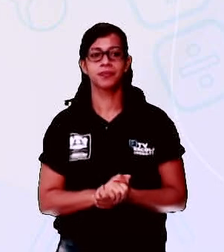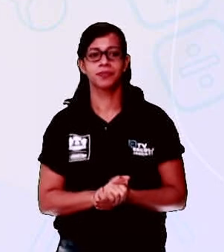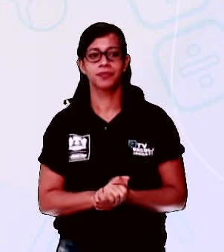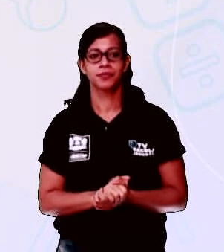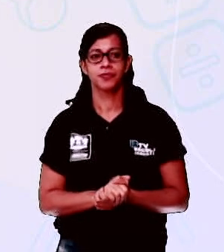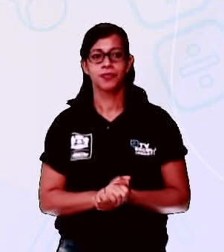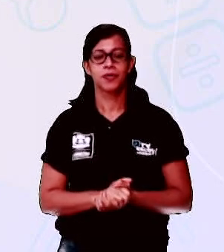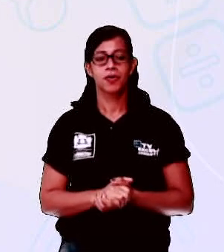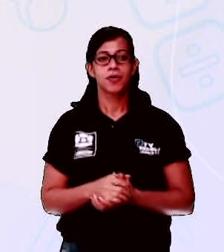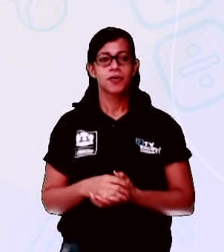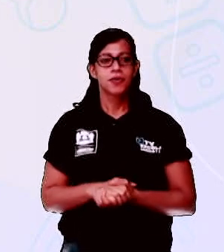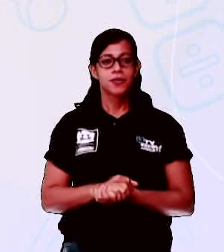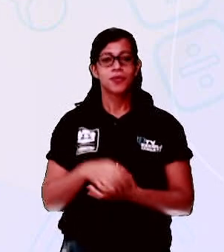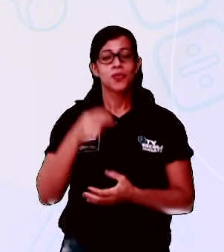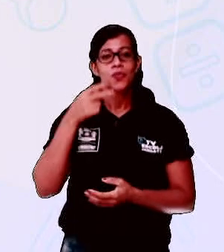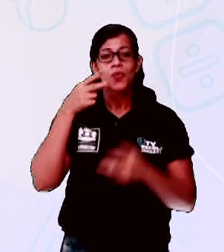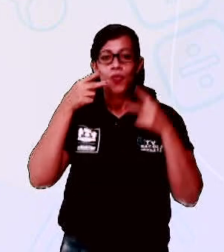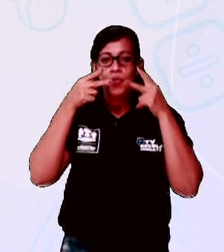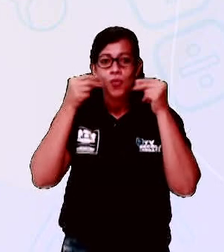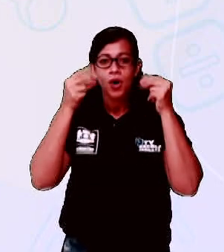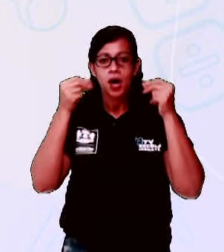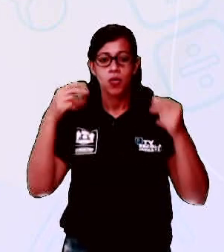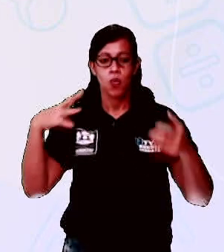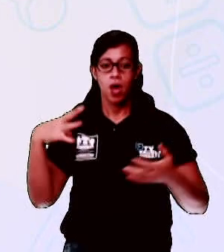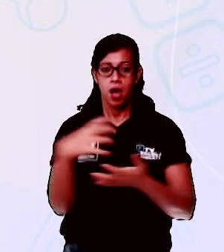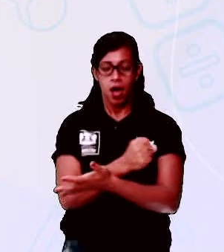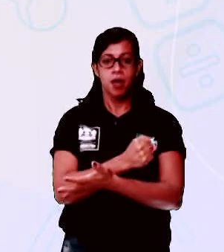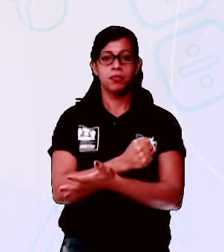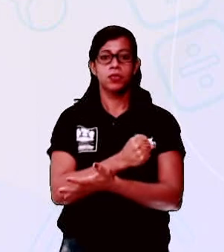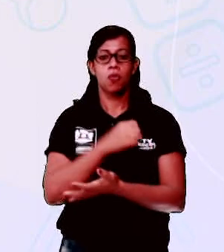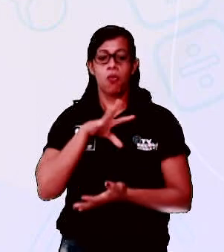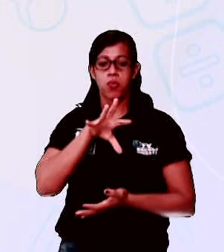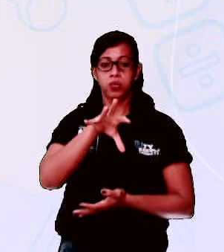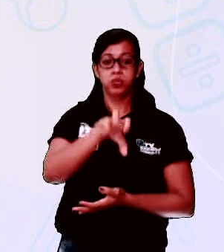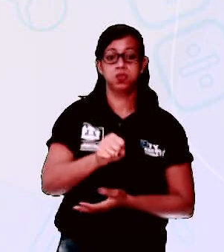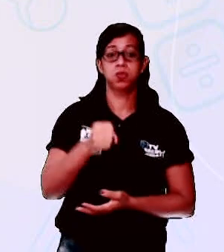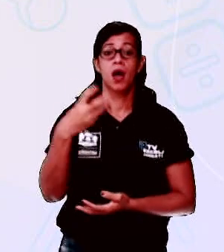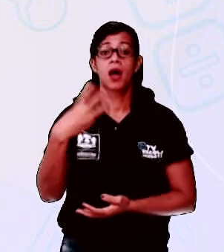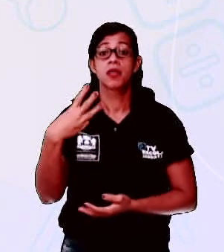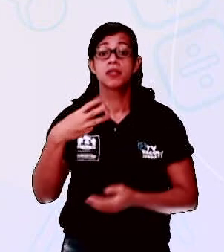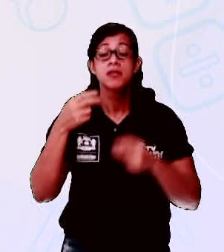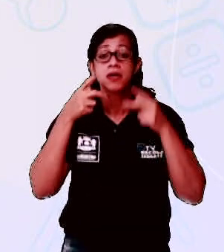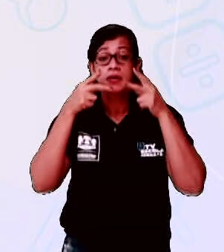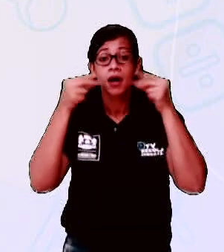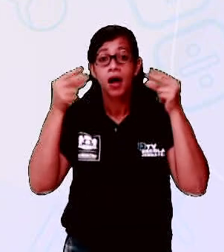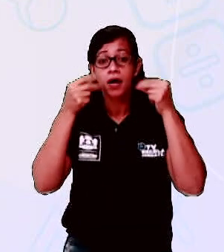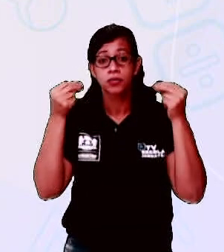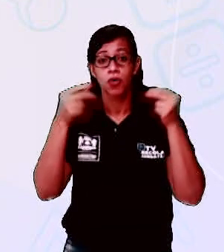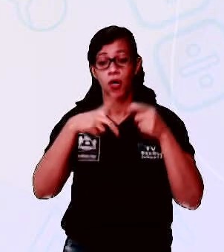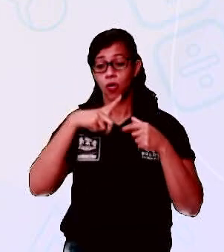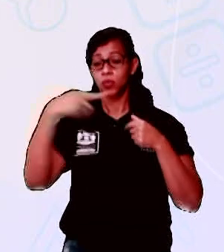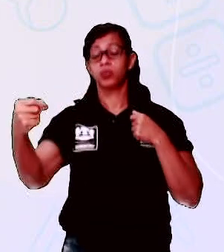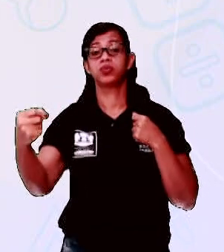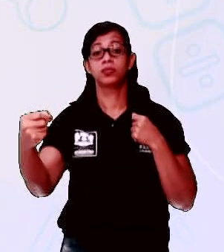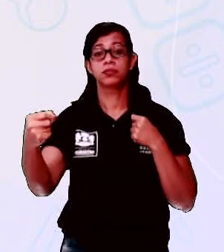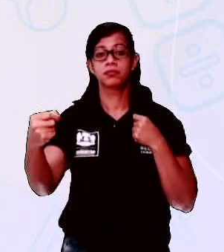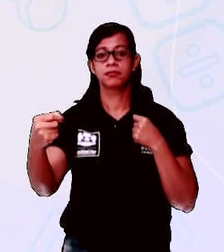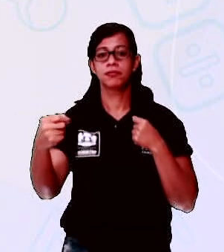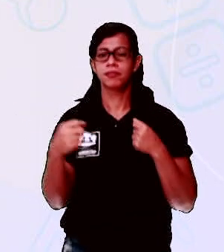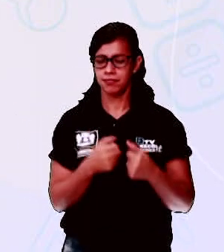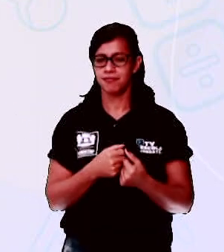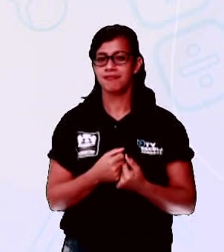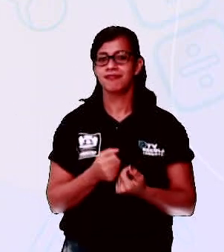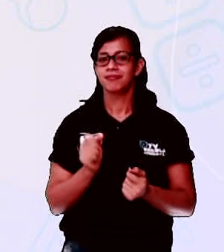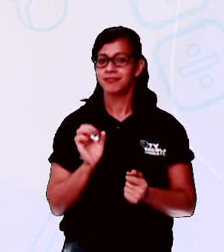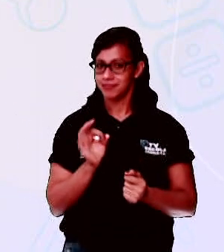rato, raptou três ratos sem deixar rastros. Vamos tentar agora de uma